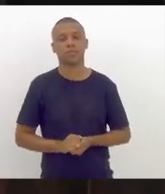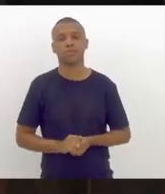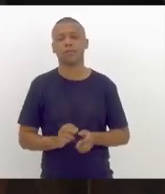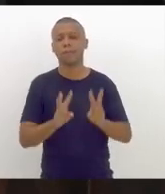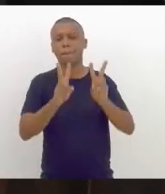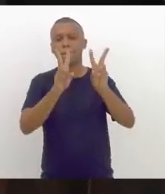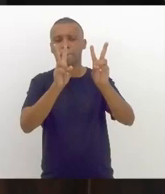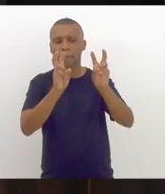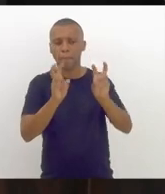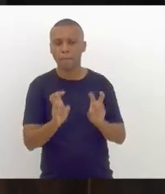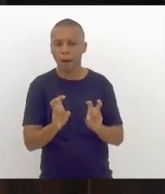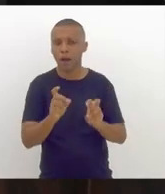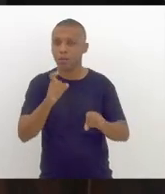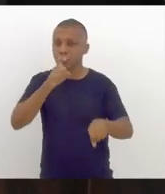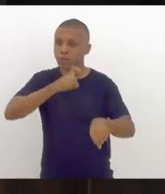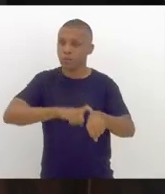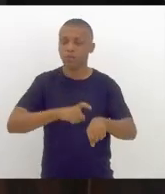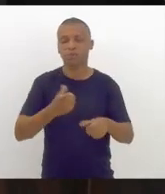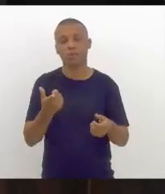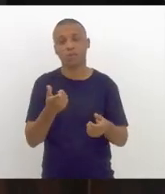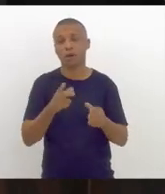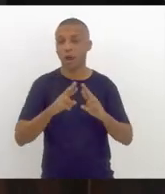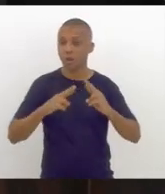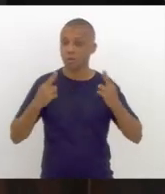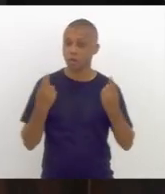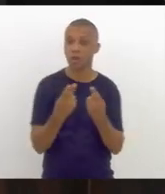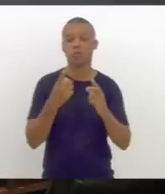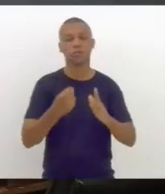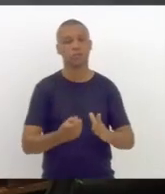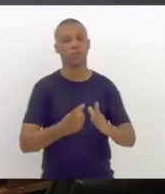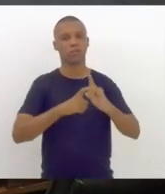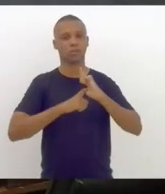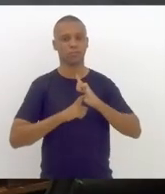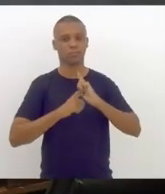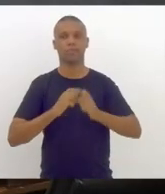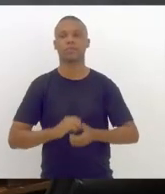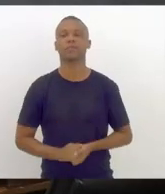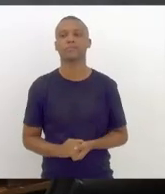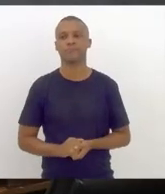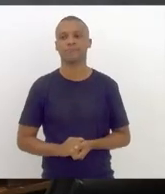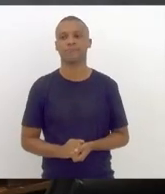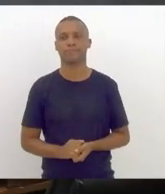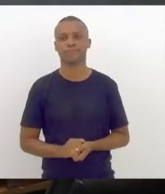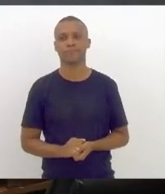do dia. Está suspensa a sessão. mas não quer mandar lá para o gabinete? e não. senão. Vamos Vamos lá. O